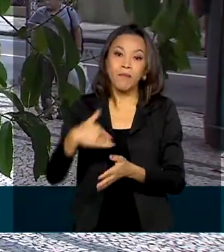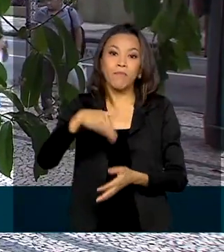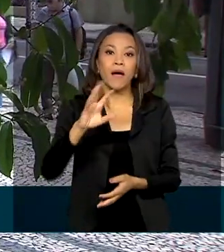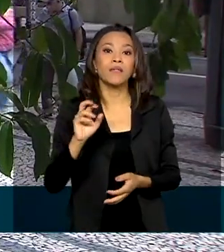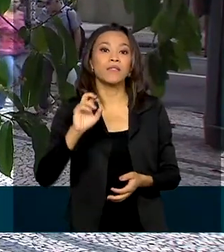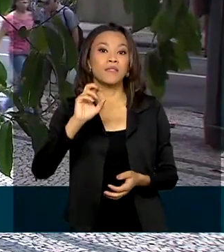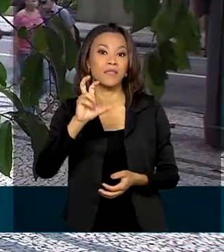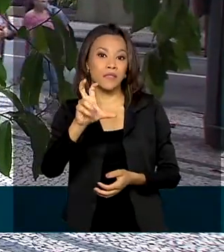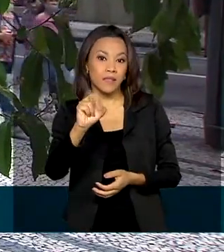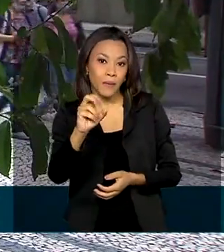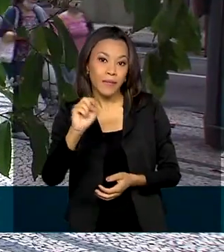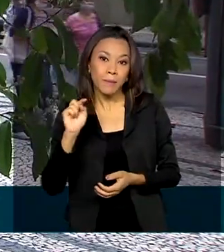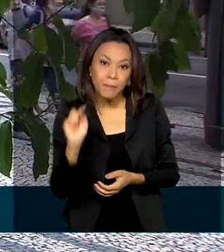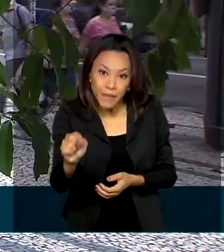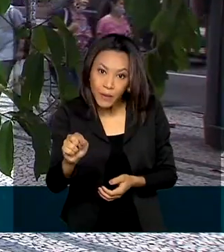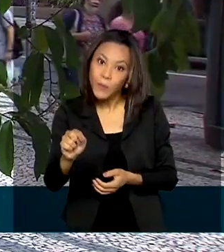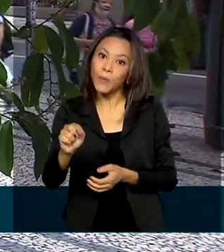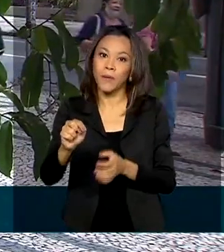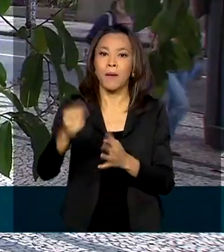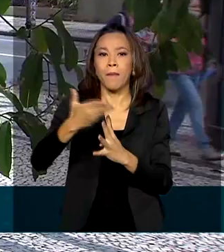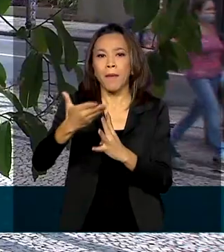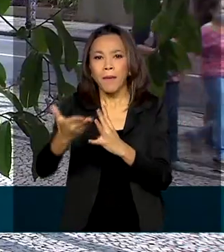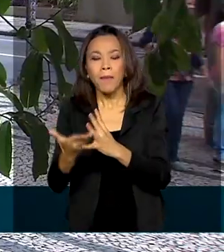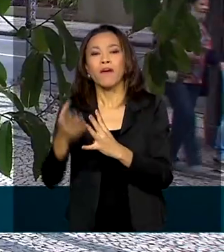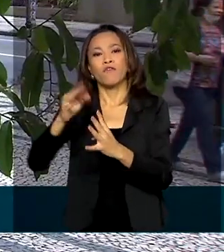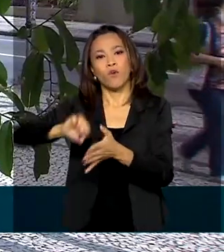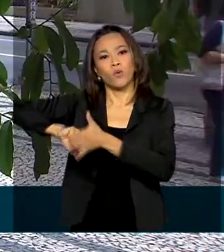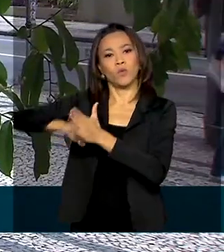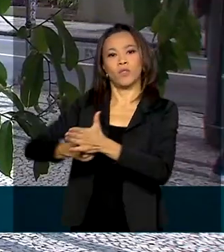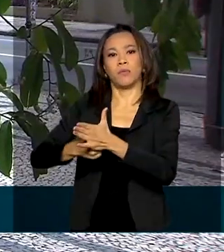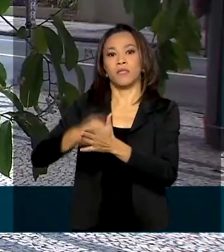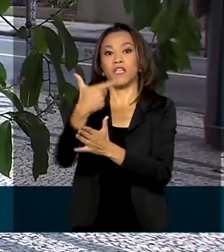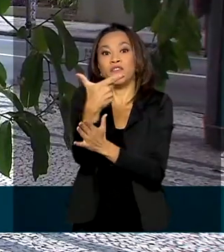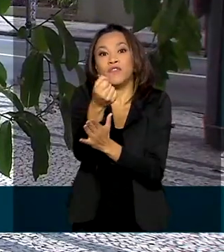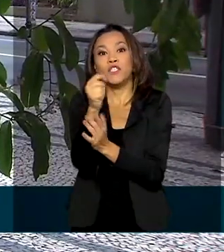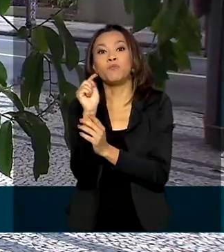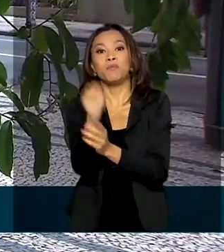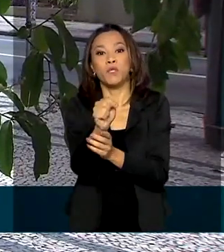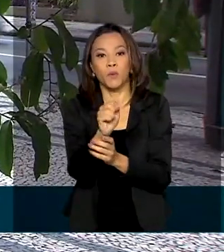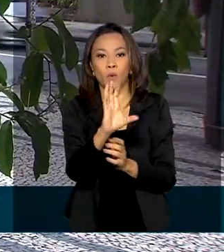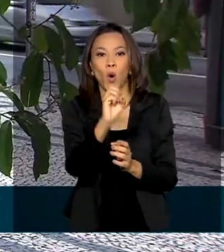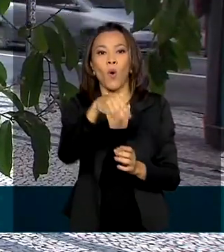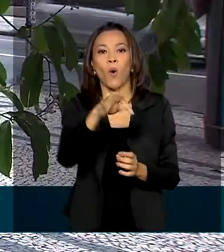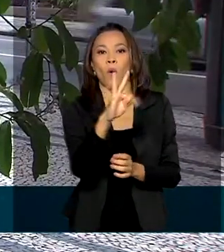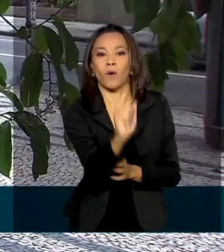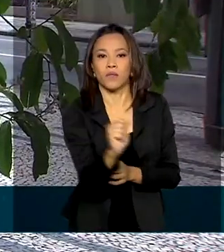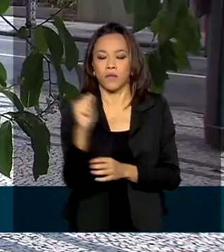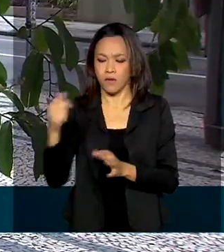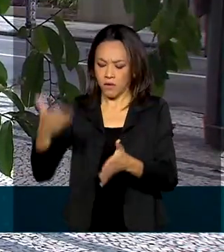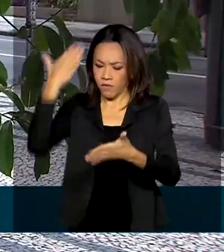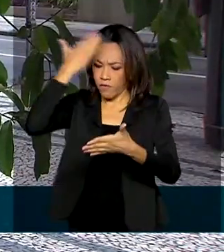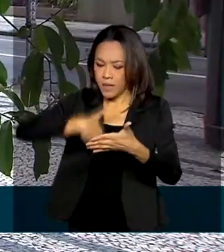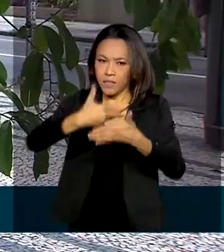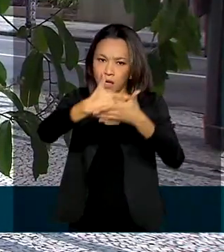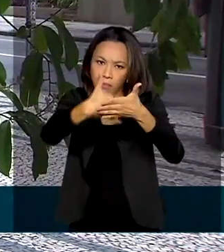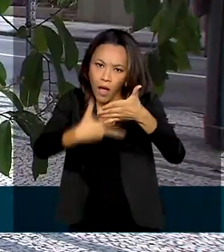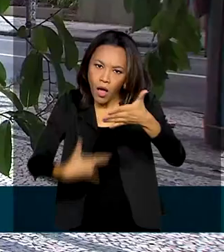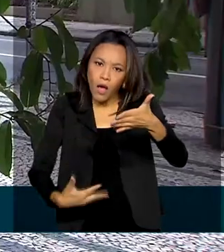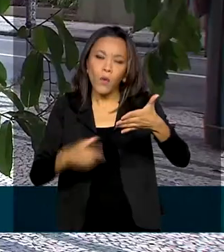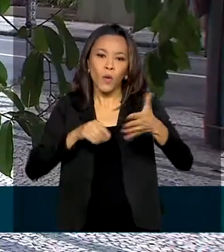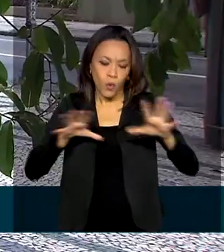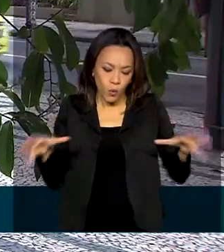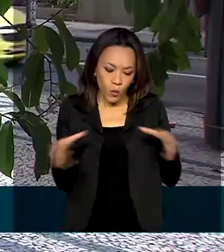parcelas do chamado seguro-defeso foram suspensas em 20 mil contas. Os resultados foram apresentados no Encontro de